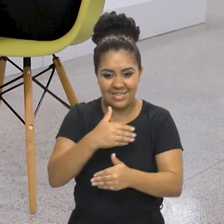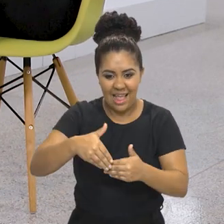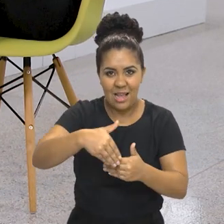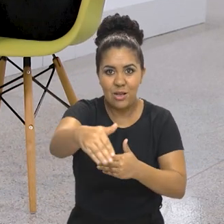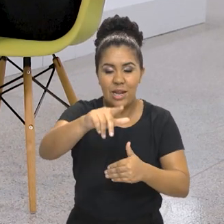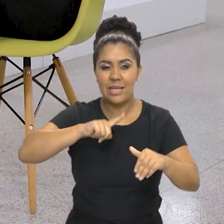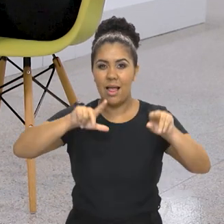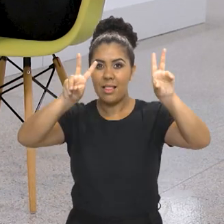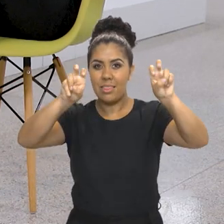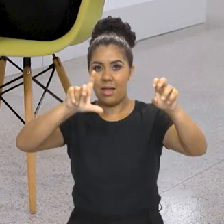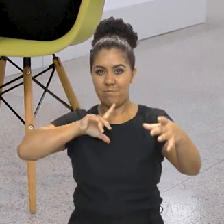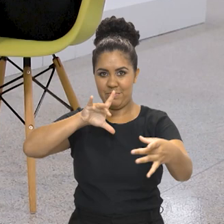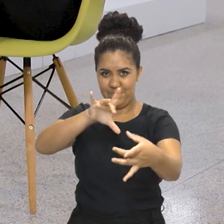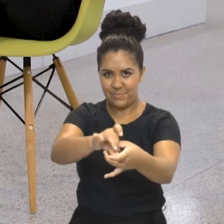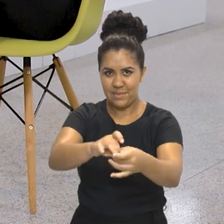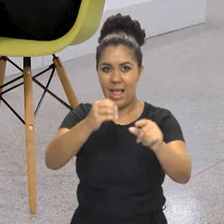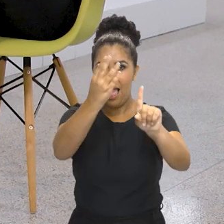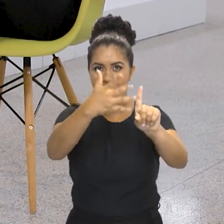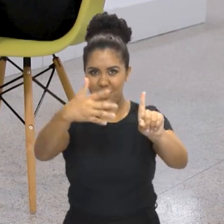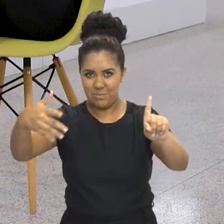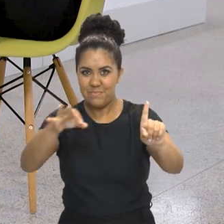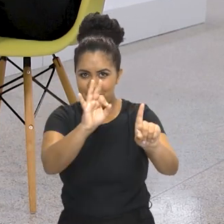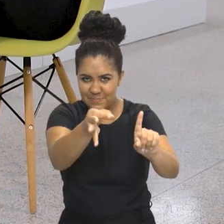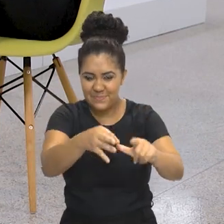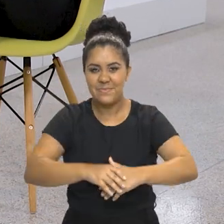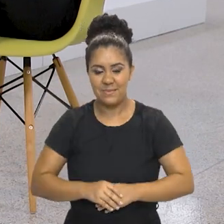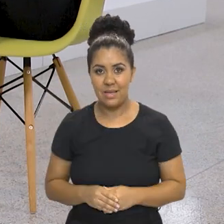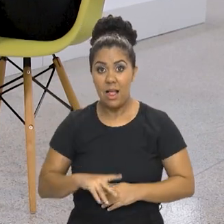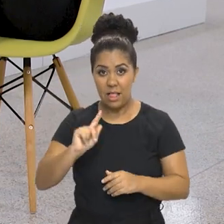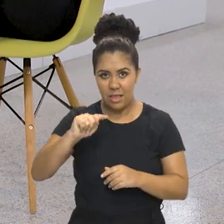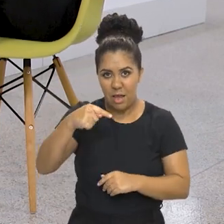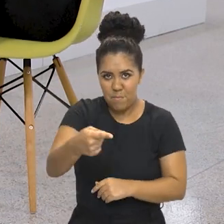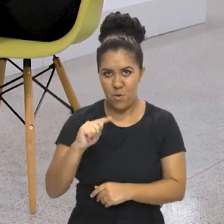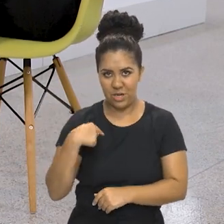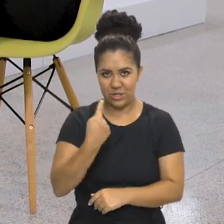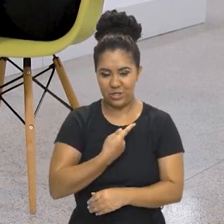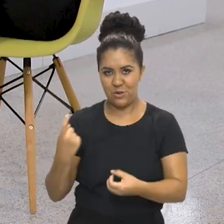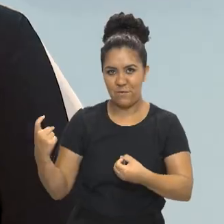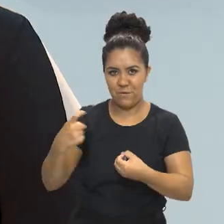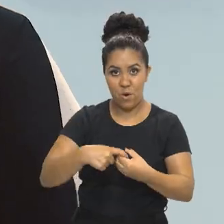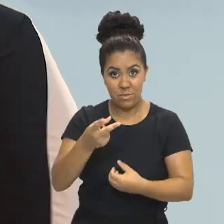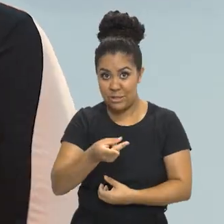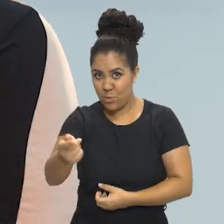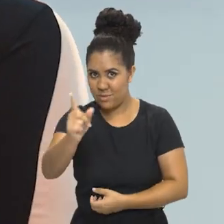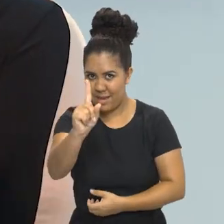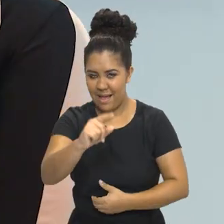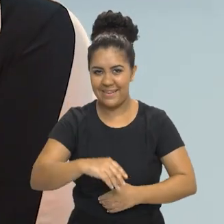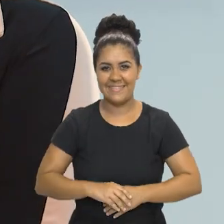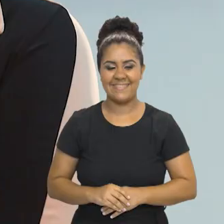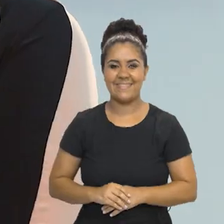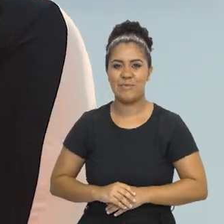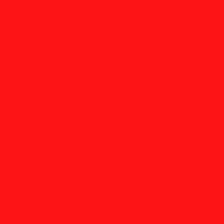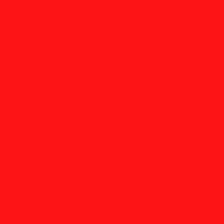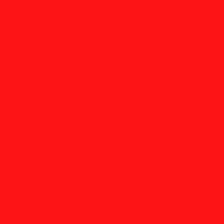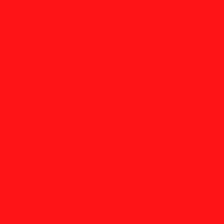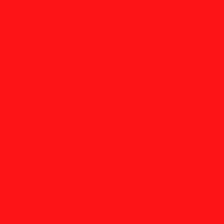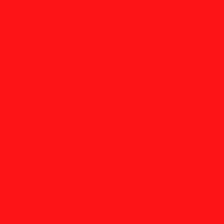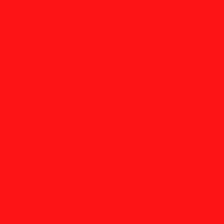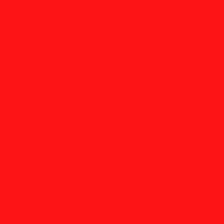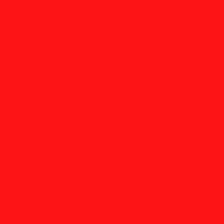o que vai ter nessa Primavera, né? Que tem a ver com o tema, o tema LGBT, LGBTQIA+. Daqui a pouco a gente volta, não saia daí!